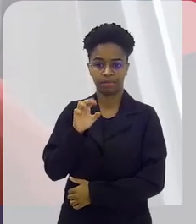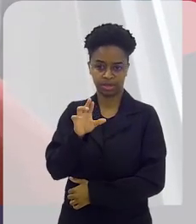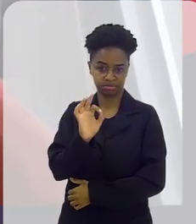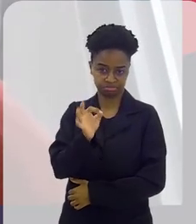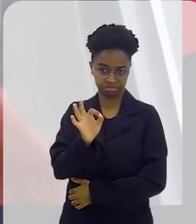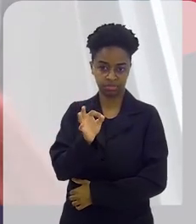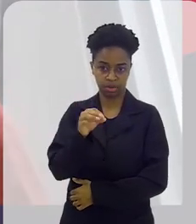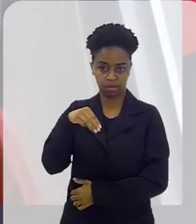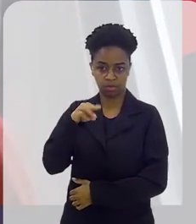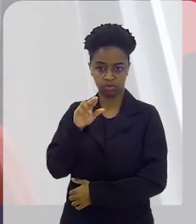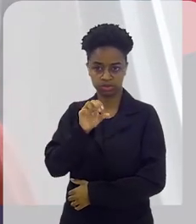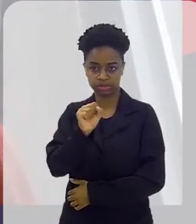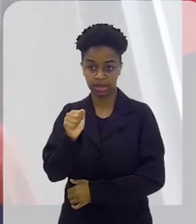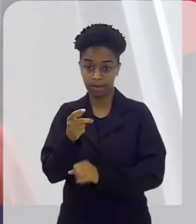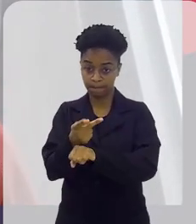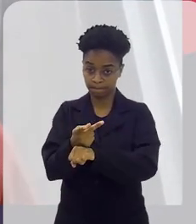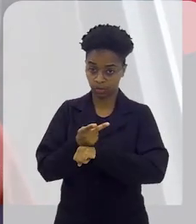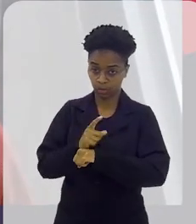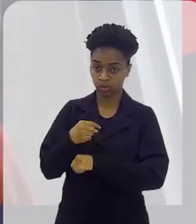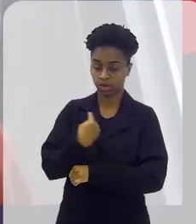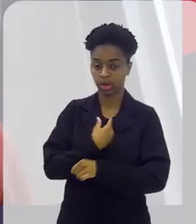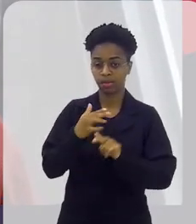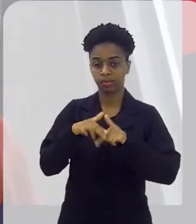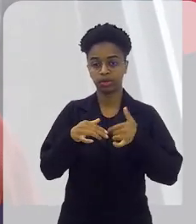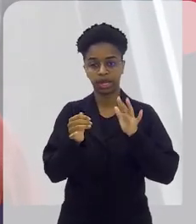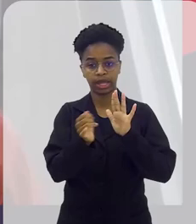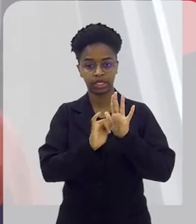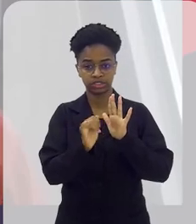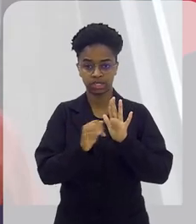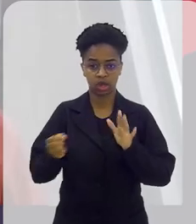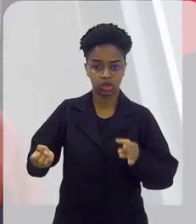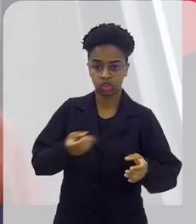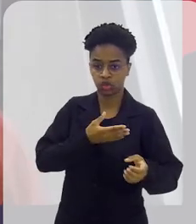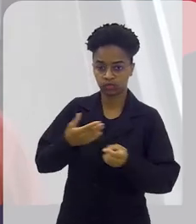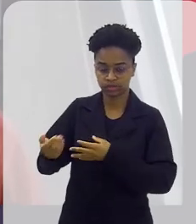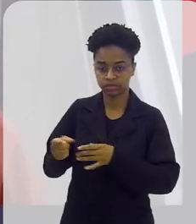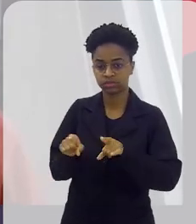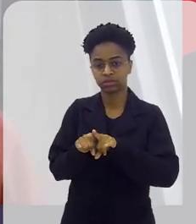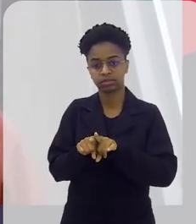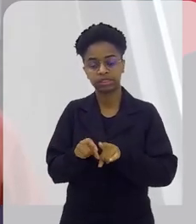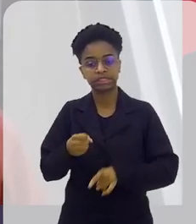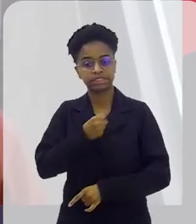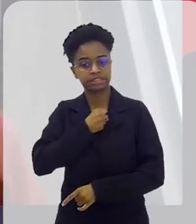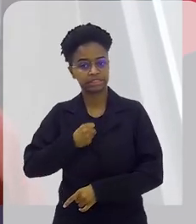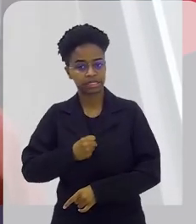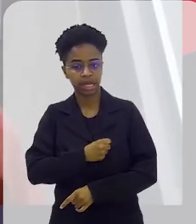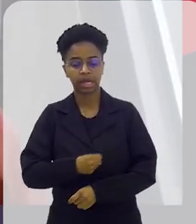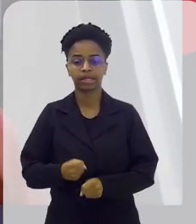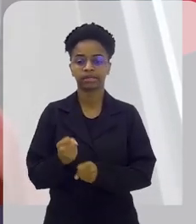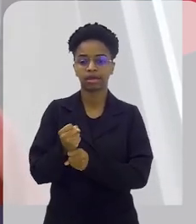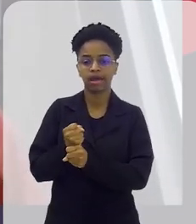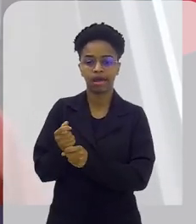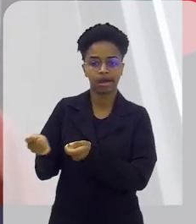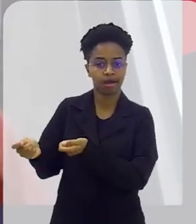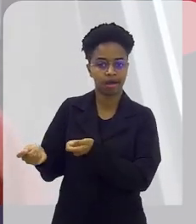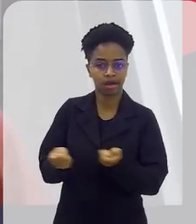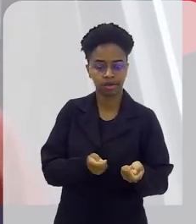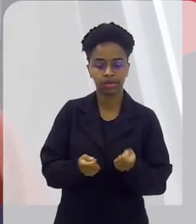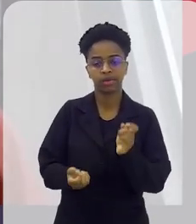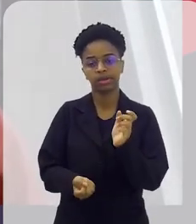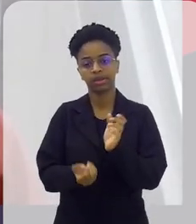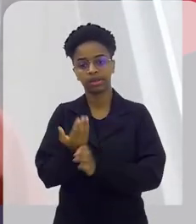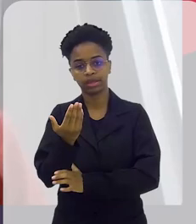ela nos procurou através de um edital de inovação, o Senai todo ano, ele